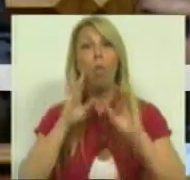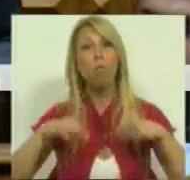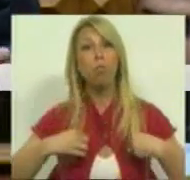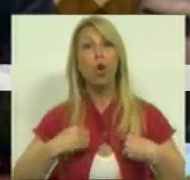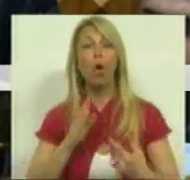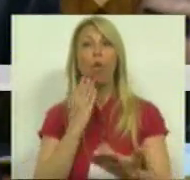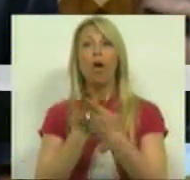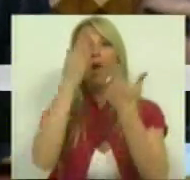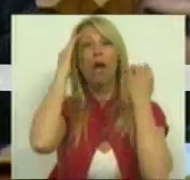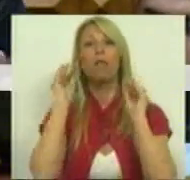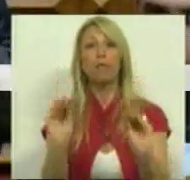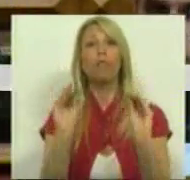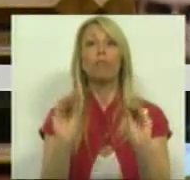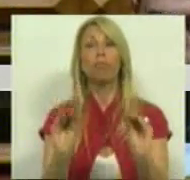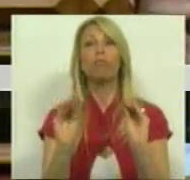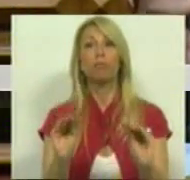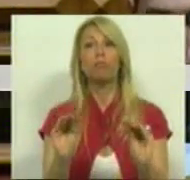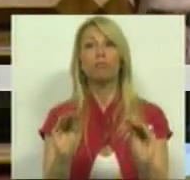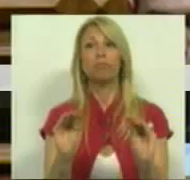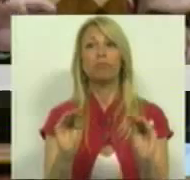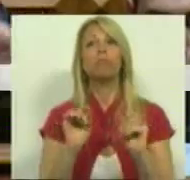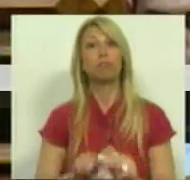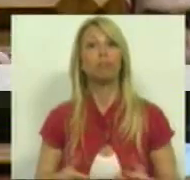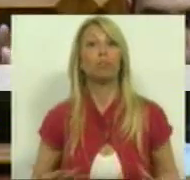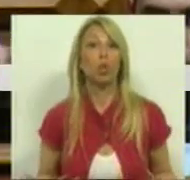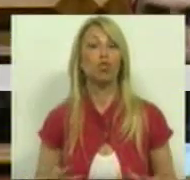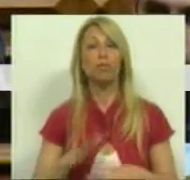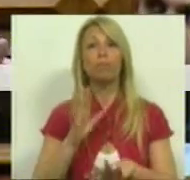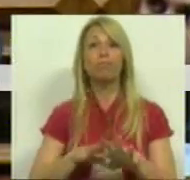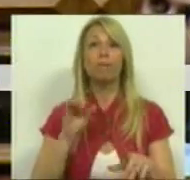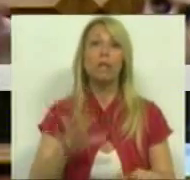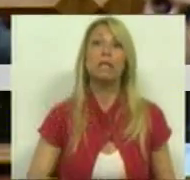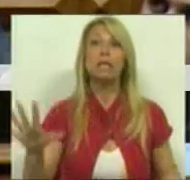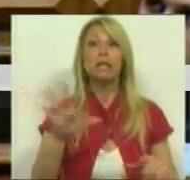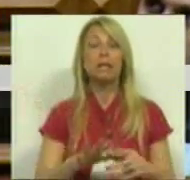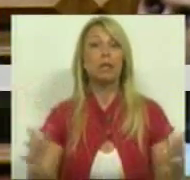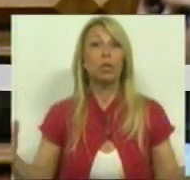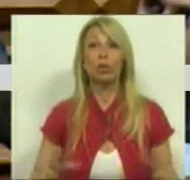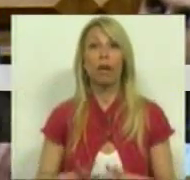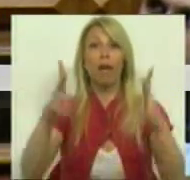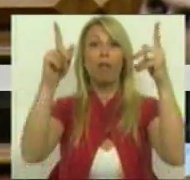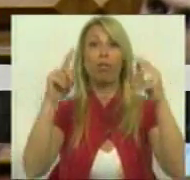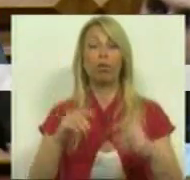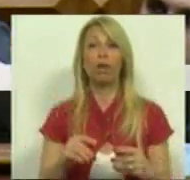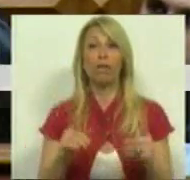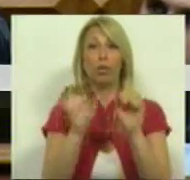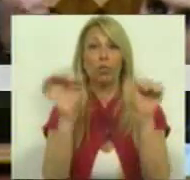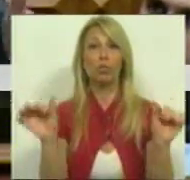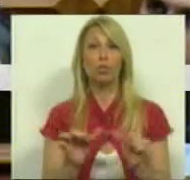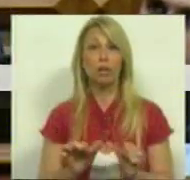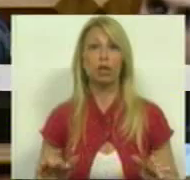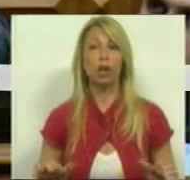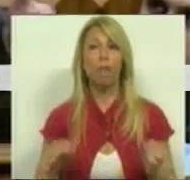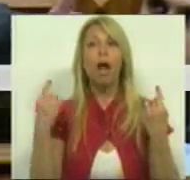prestar essa docência. Hoje em dia, devido a circunstâncias evolutivas do sistema,